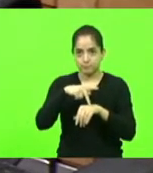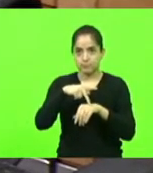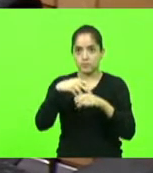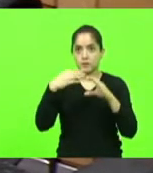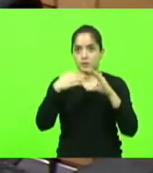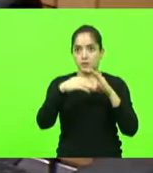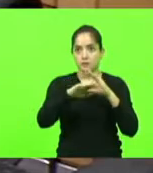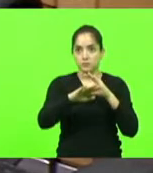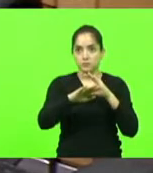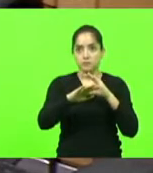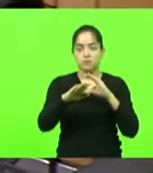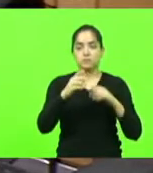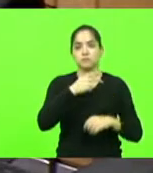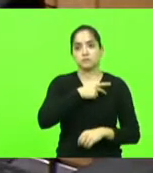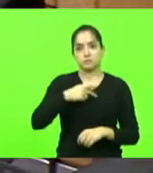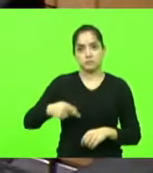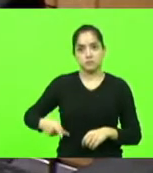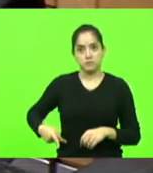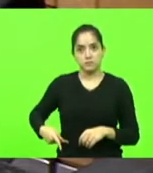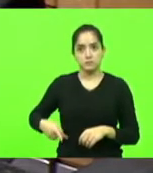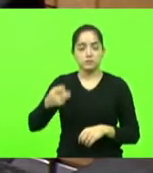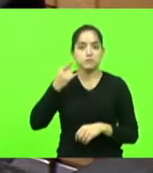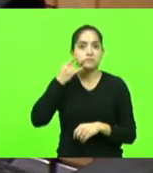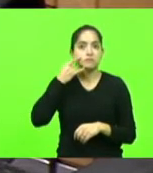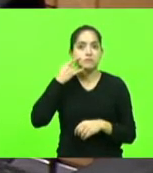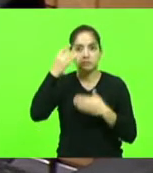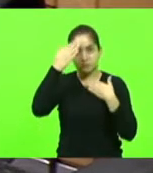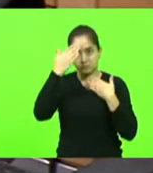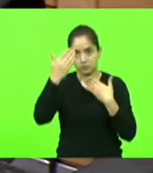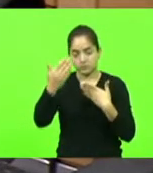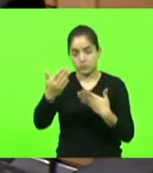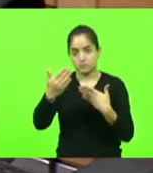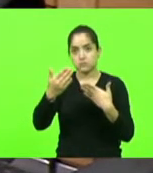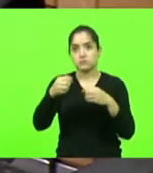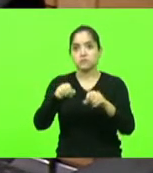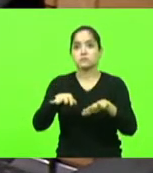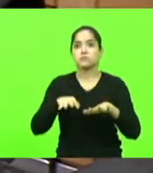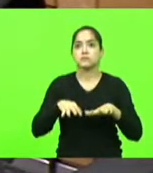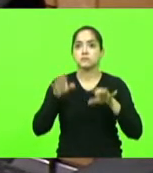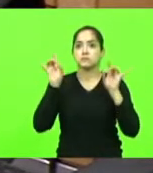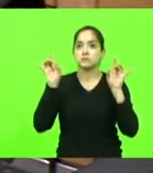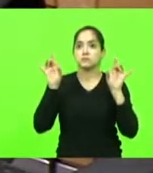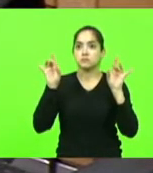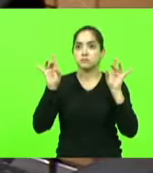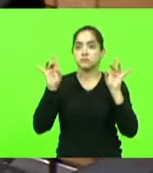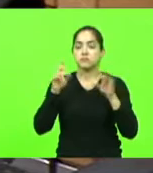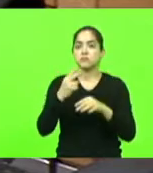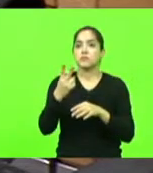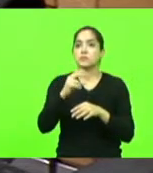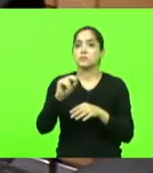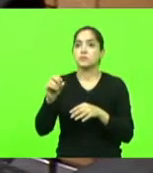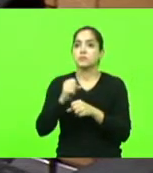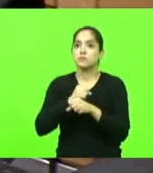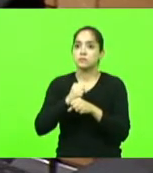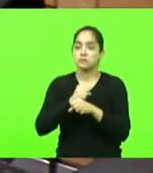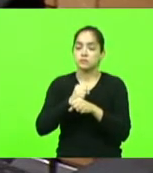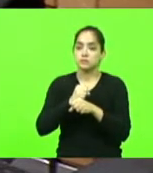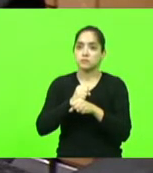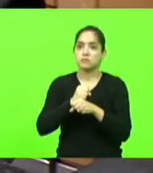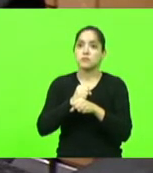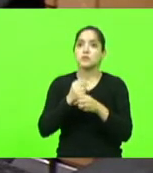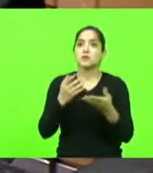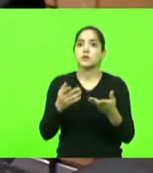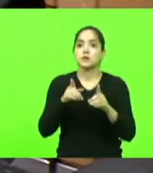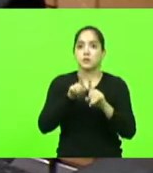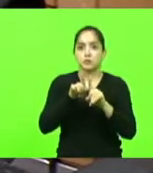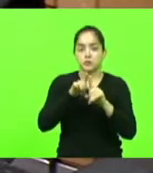Mauro de Nadal, agradecendo a realização da sessão especial em homenagem ao bicentenário de Anitta, bem como